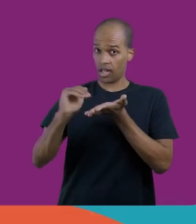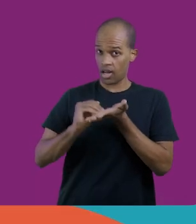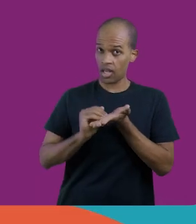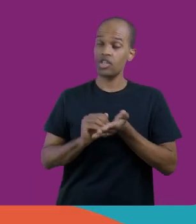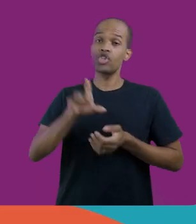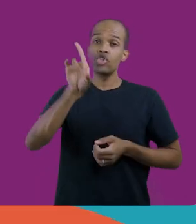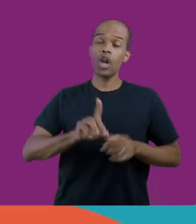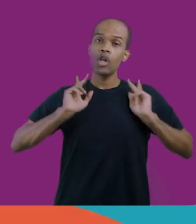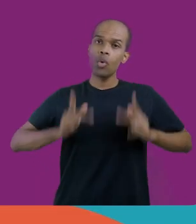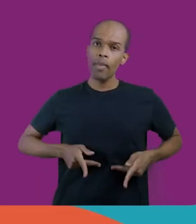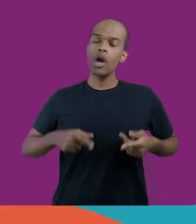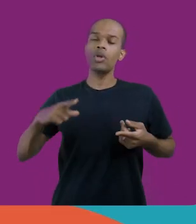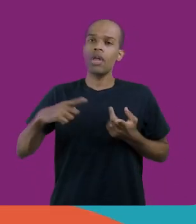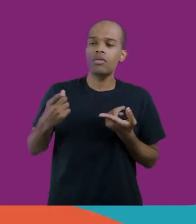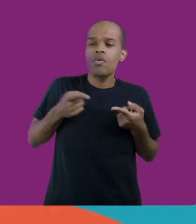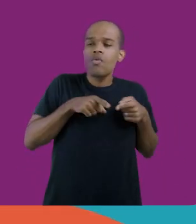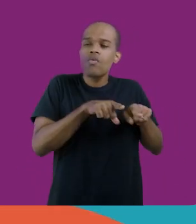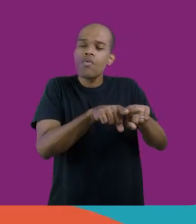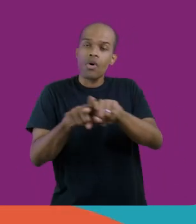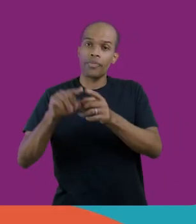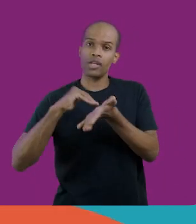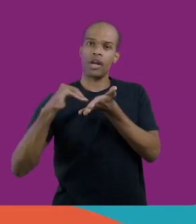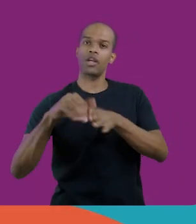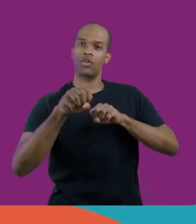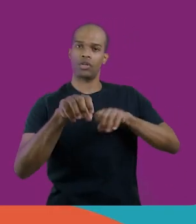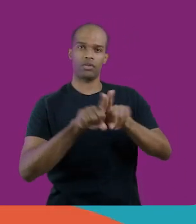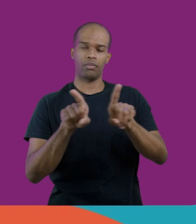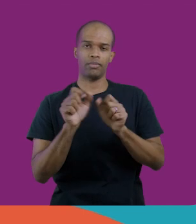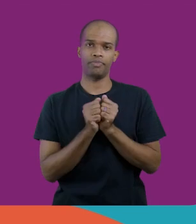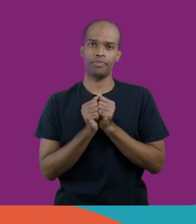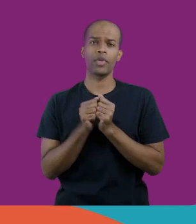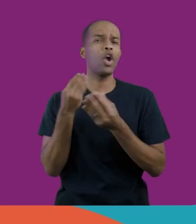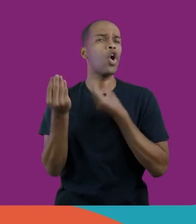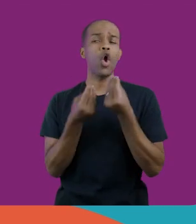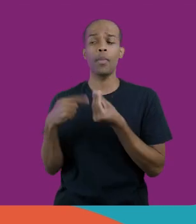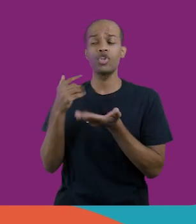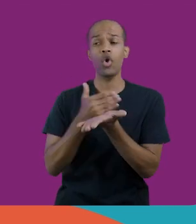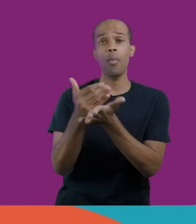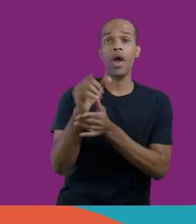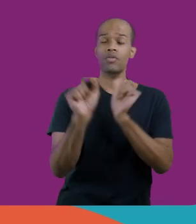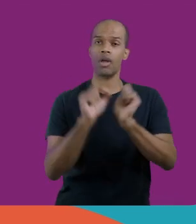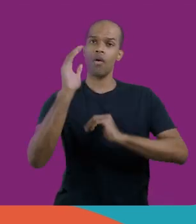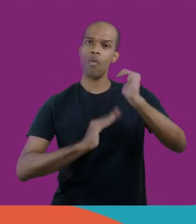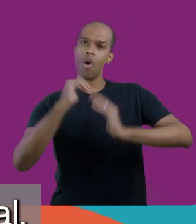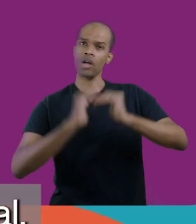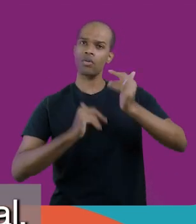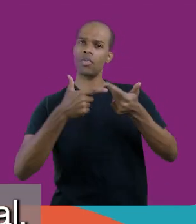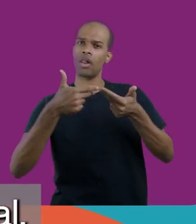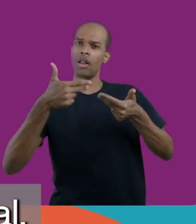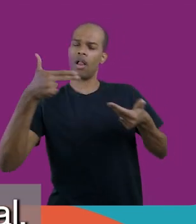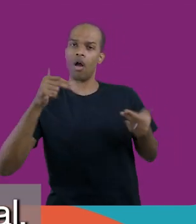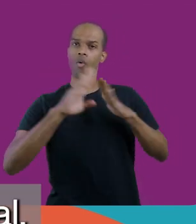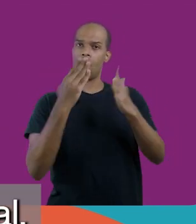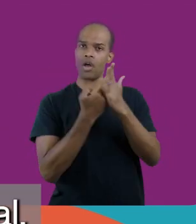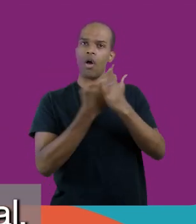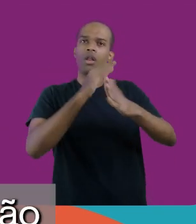Humanos e tem, por óbvio, um envolvimento muito grande da Secretaria de Educação. Onde que a gente entra aqui? Com várias ações, dentre elas